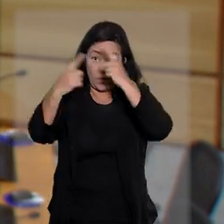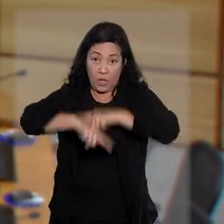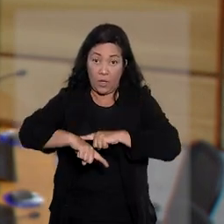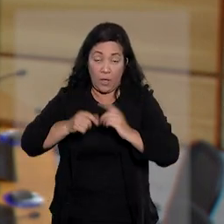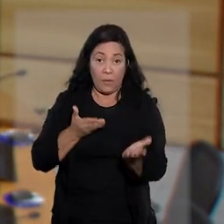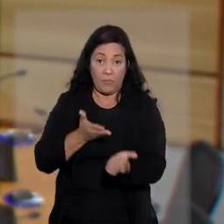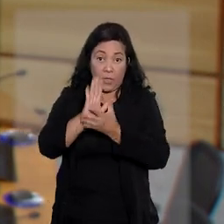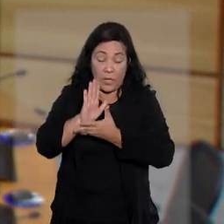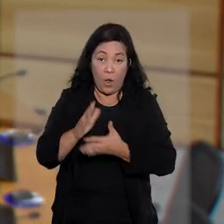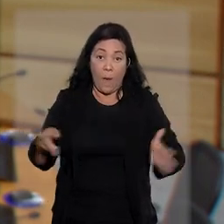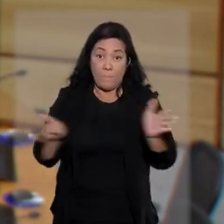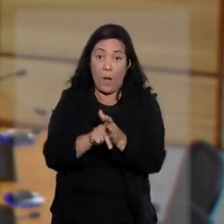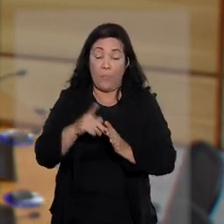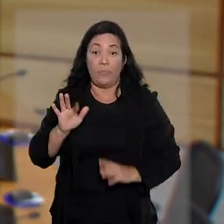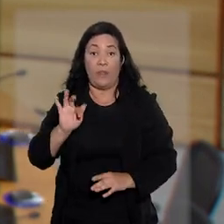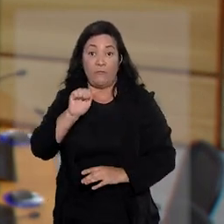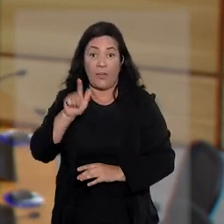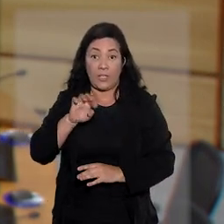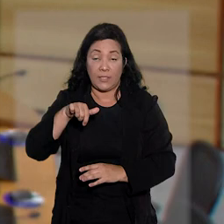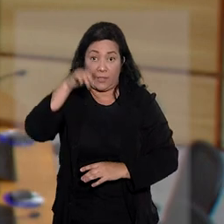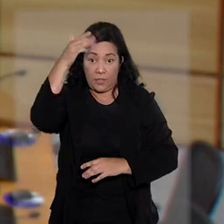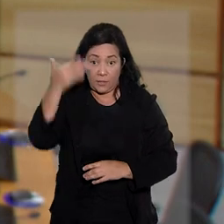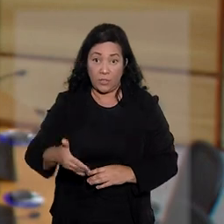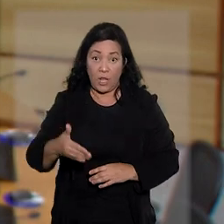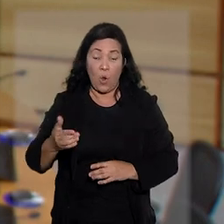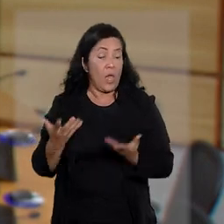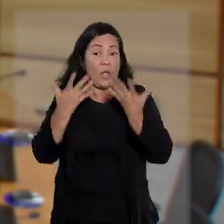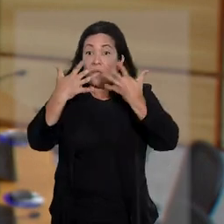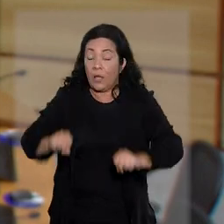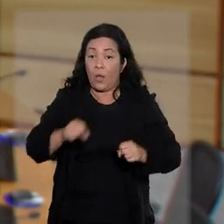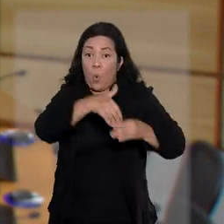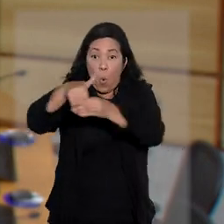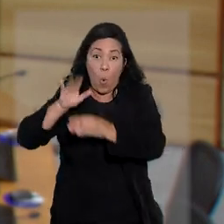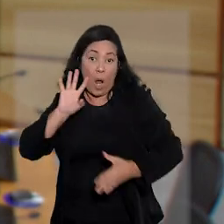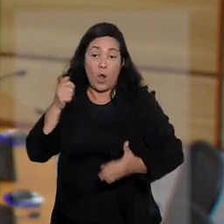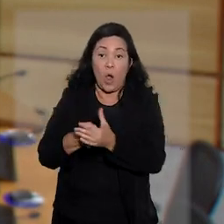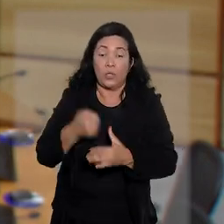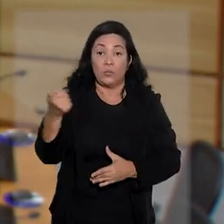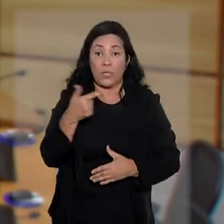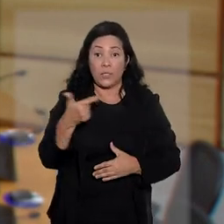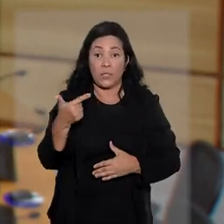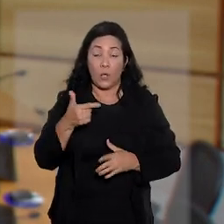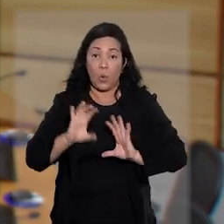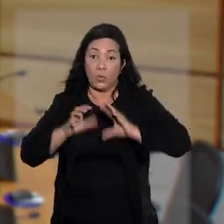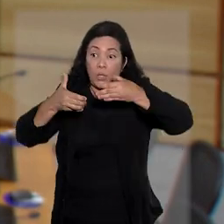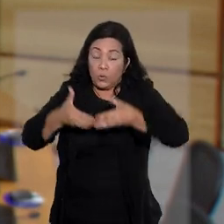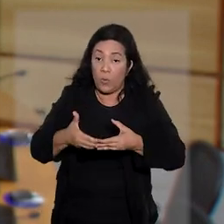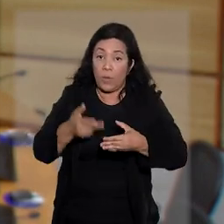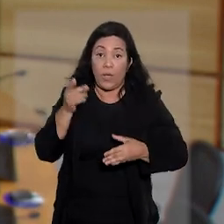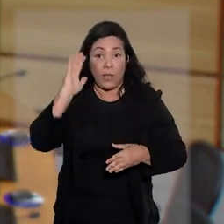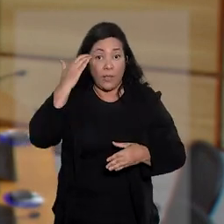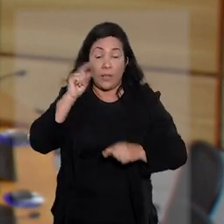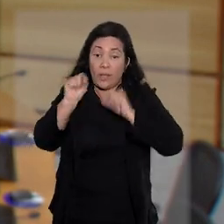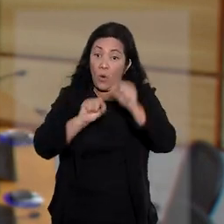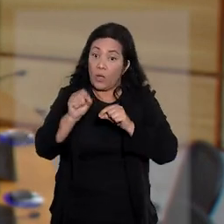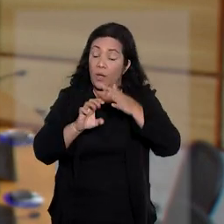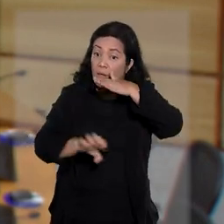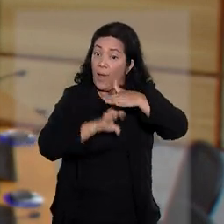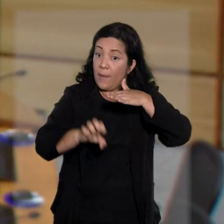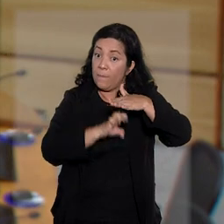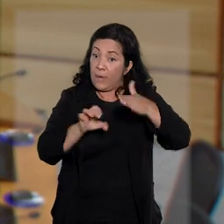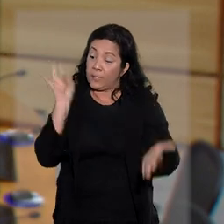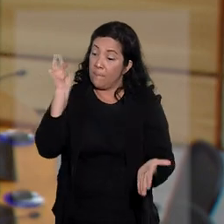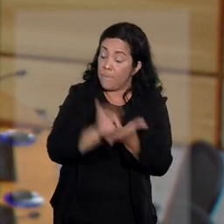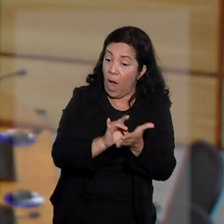interpostos pela Fazenda Nacional contra o acórdão da segunda turma que entendeu que a existência de débito em nome da filial ou da